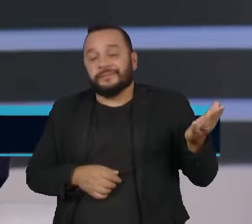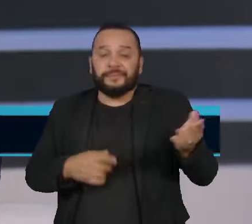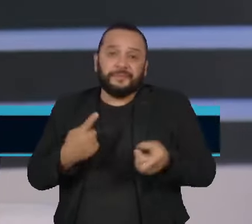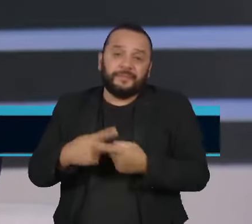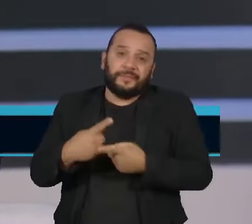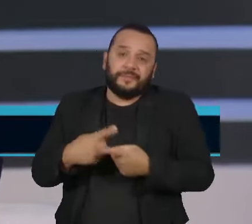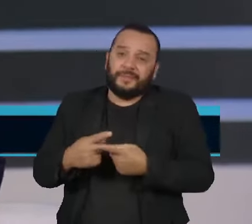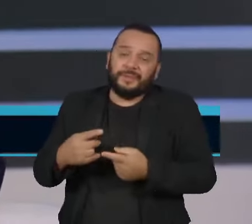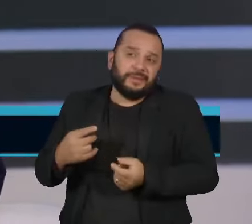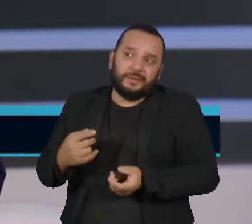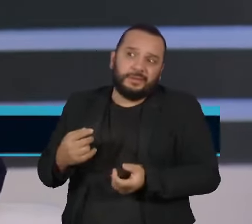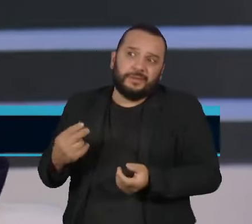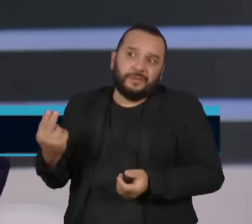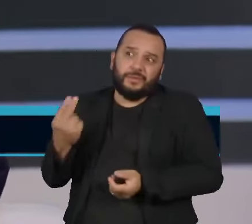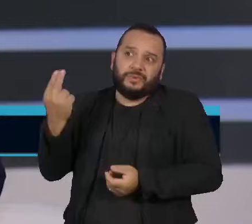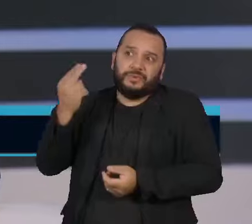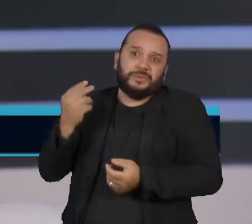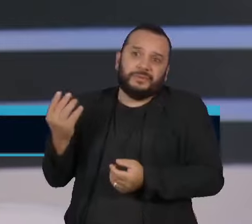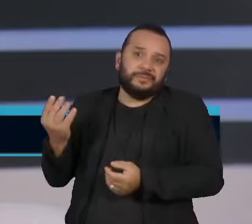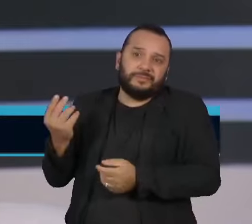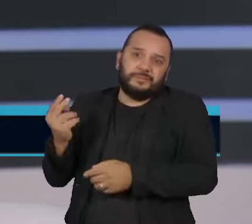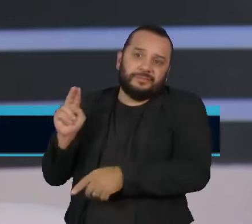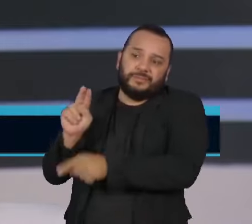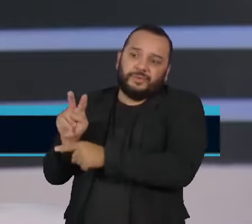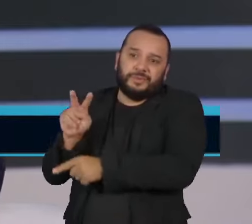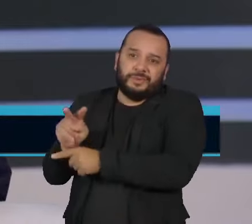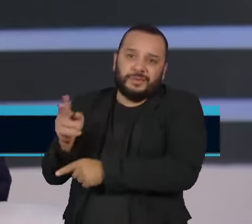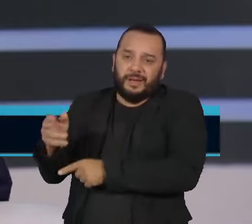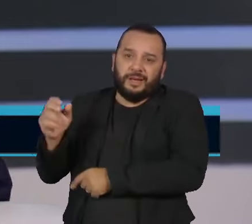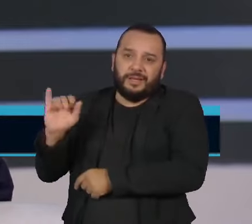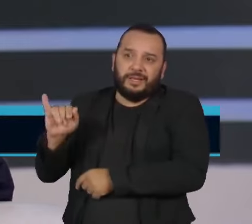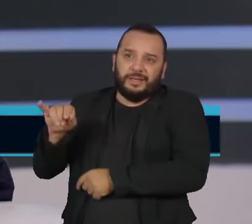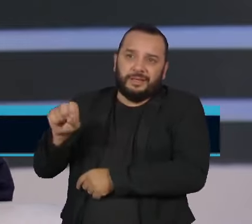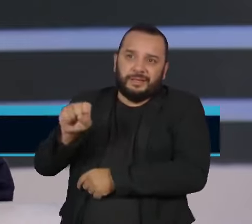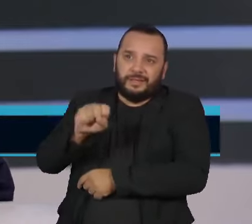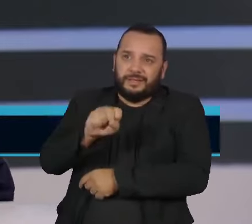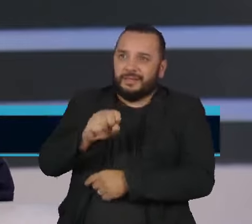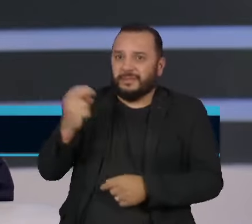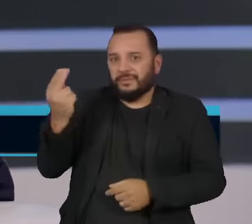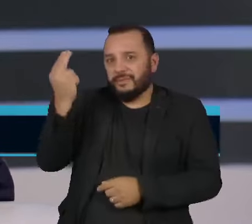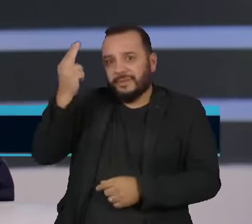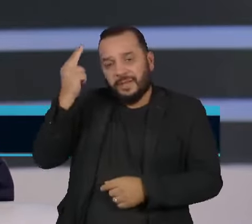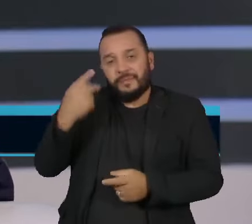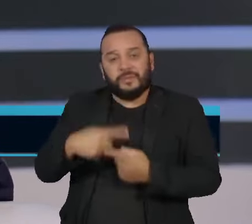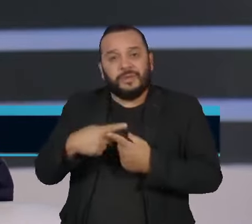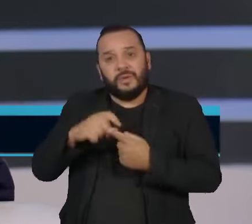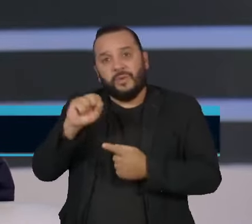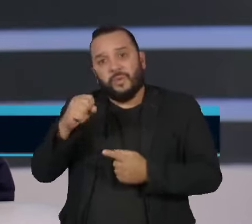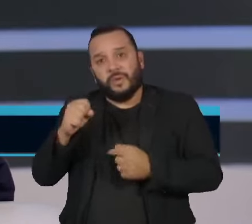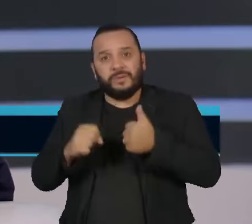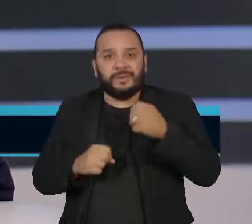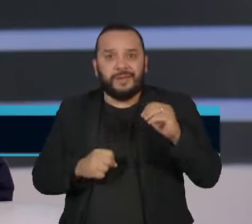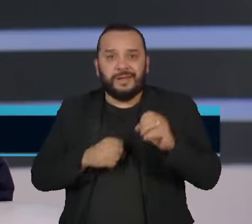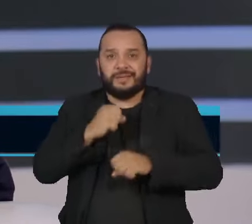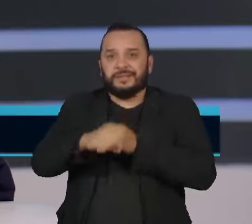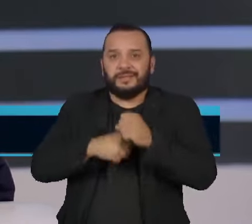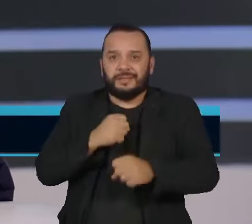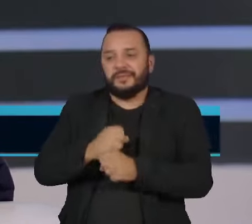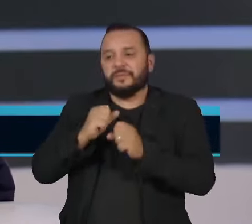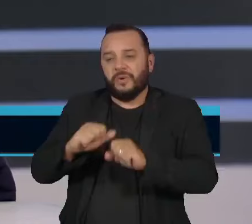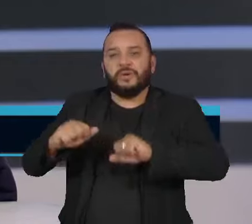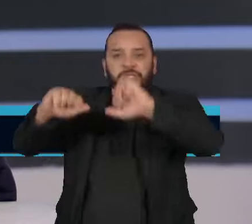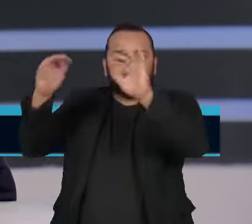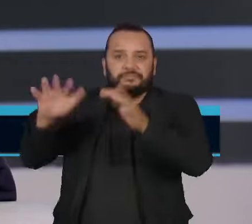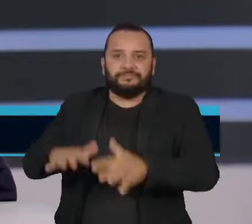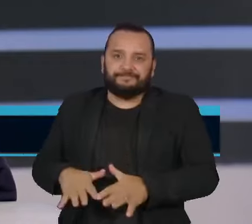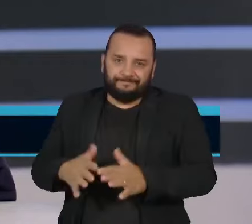sustentável. E a gente não está falando daqui 20 ou 30 anos. A gente pode estar falando daqui 8, 10 anos. Esse futuro está